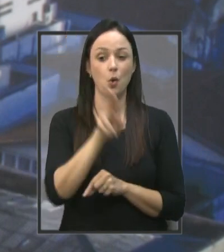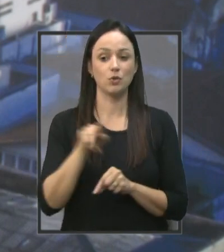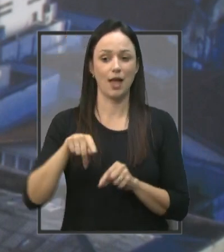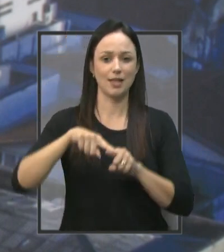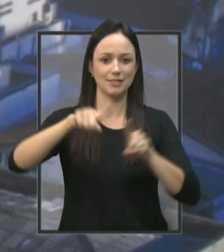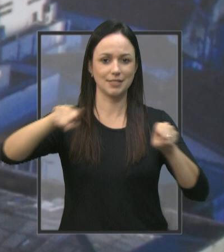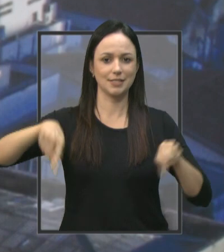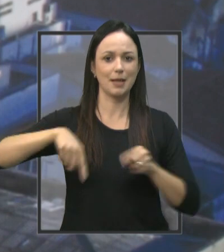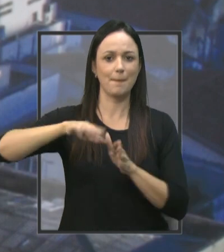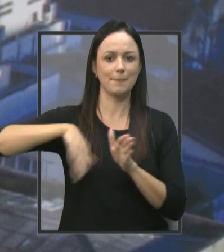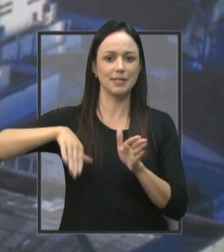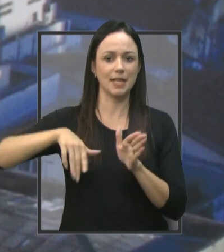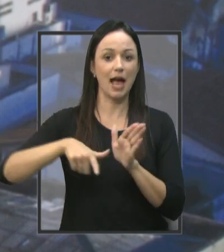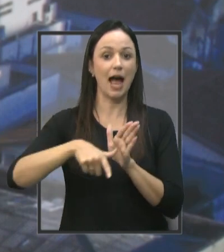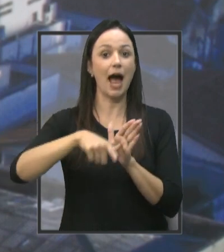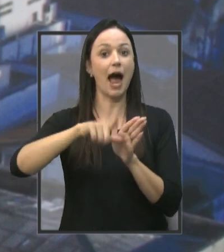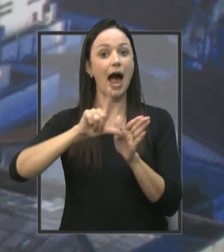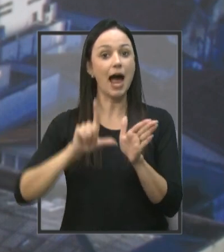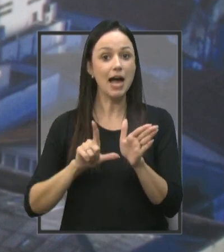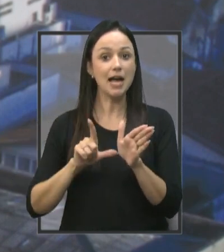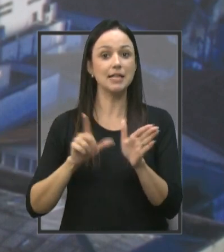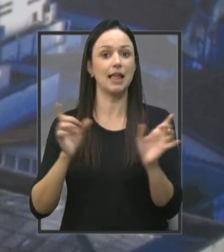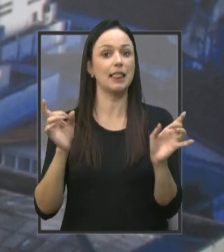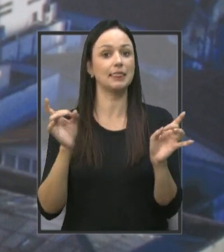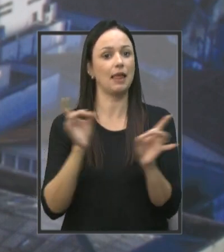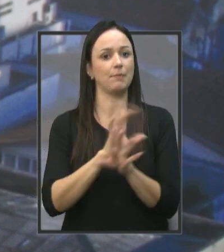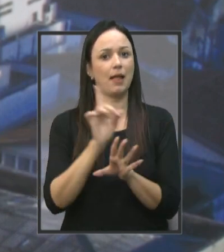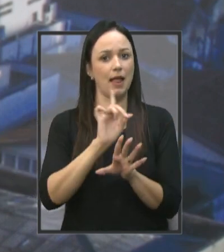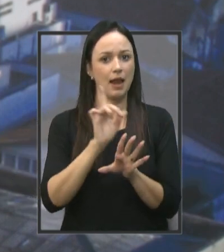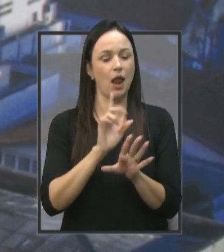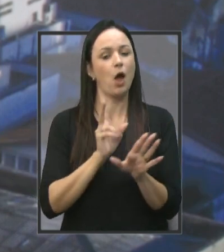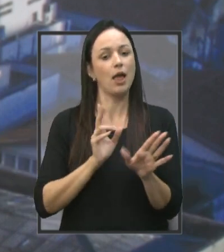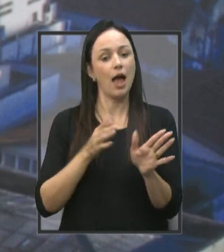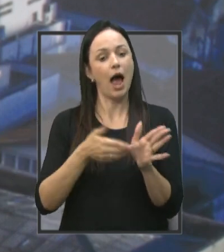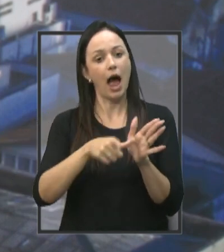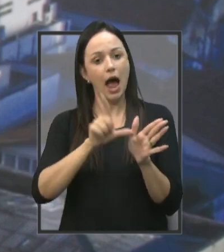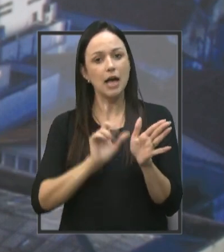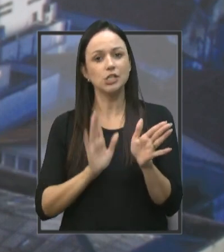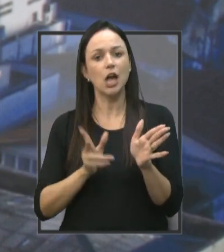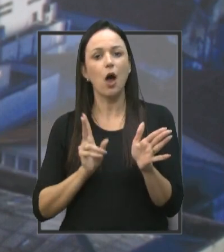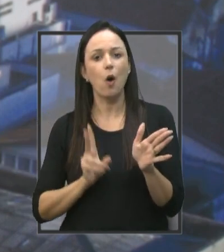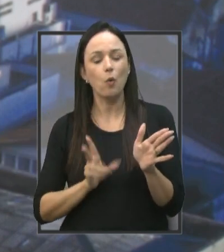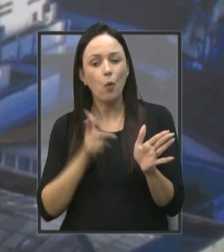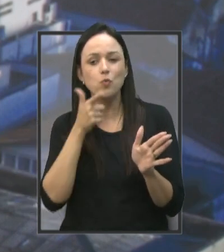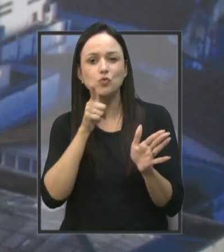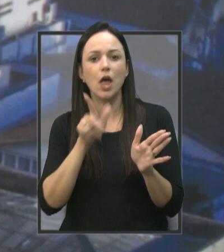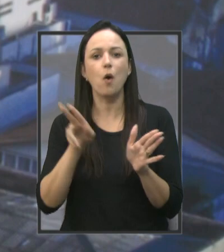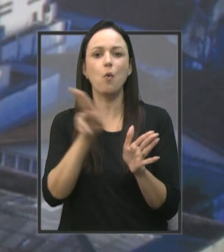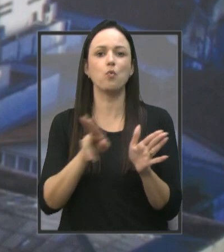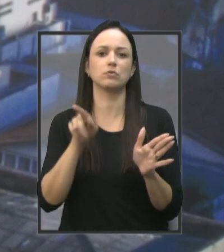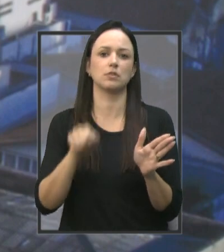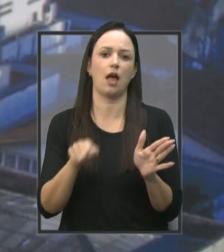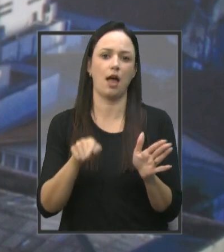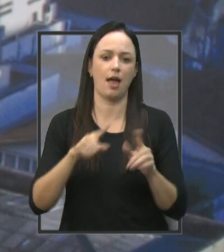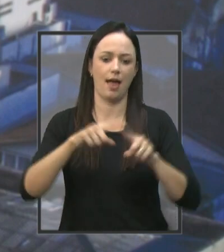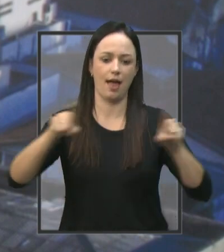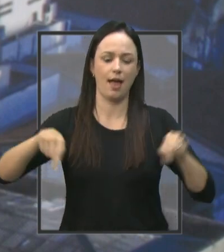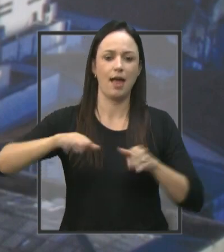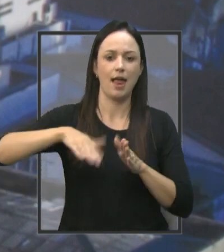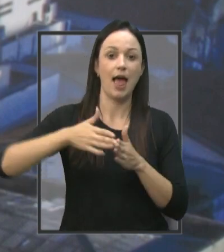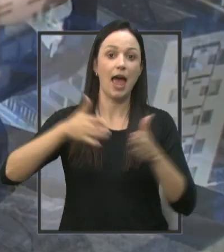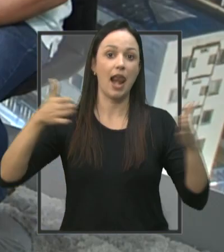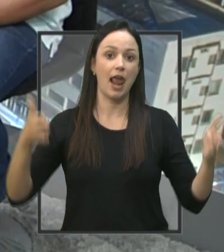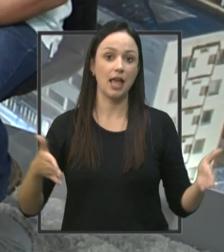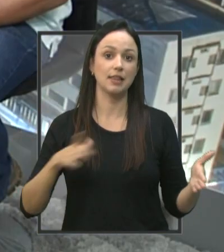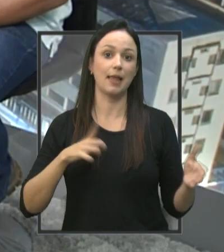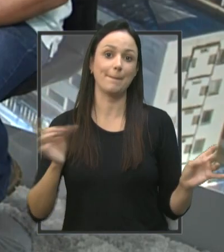Antes de terminar toda a obra Para a população poder aproveitar realmente A parte, a piscina grande Que já está